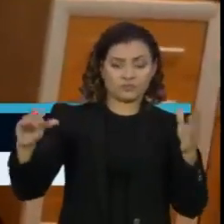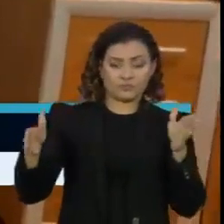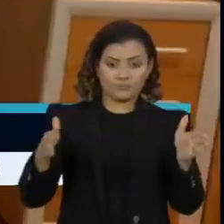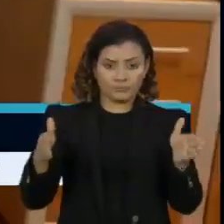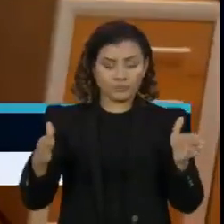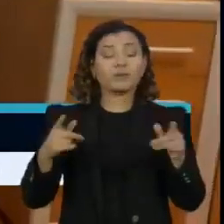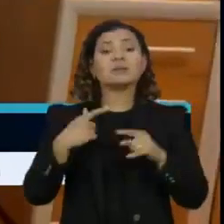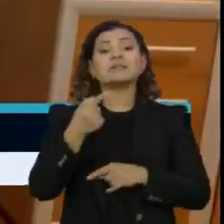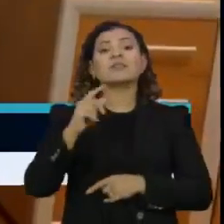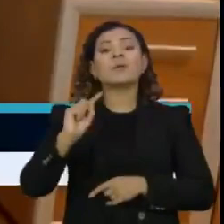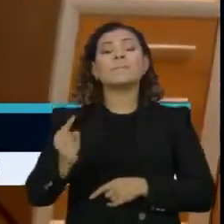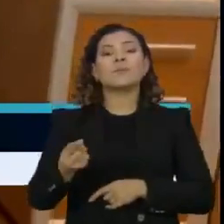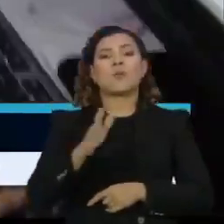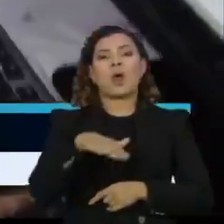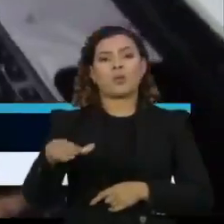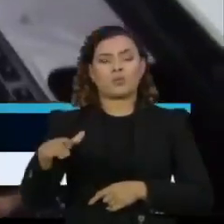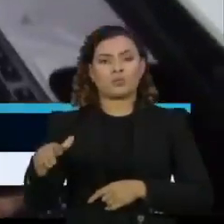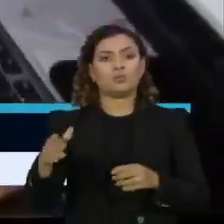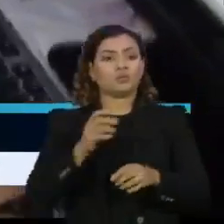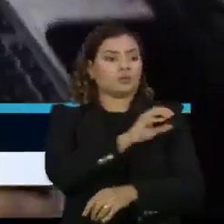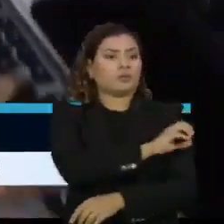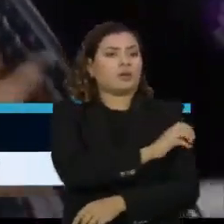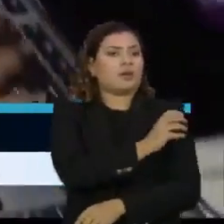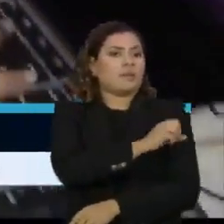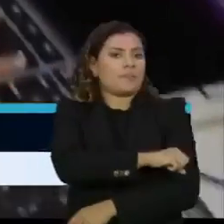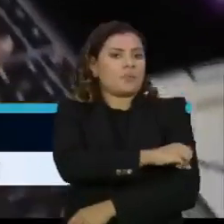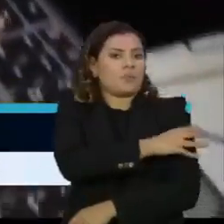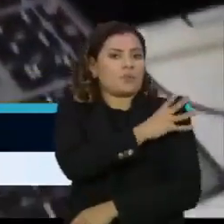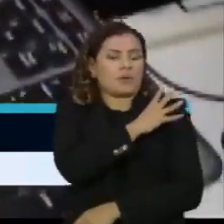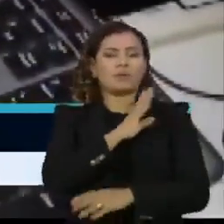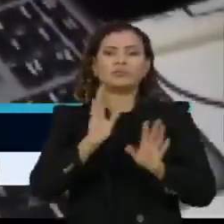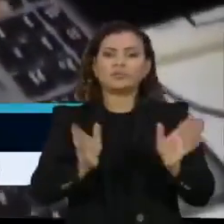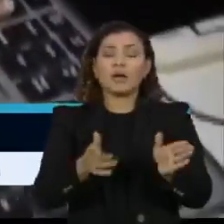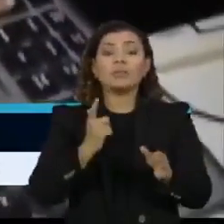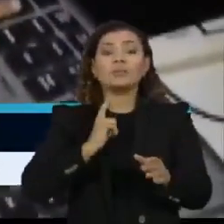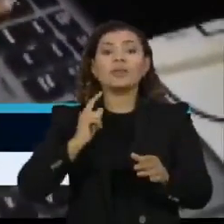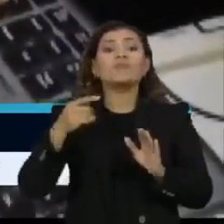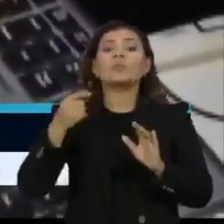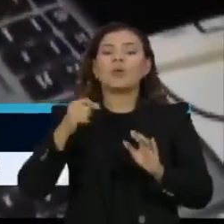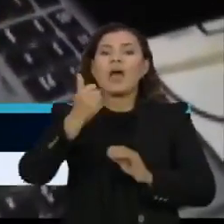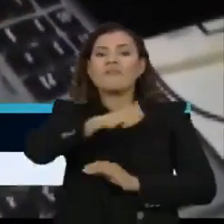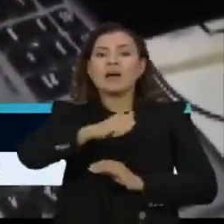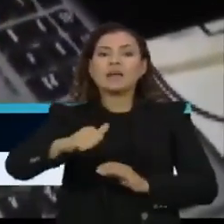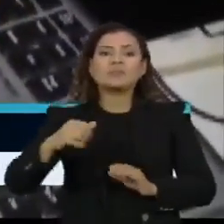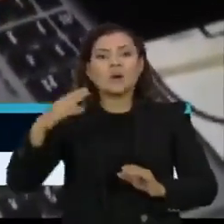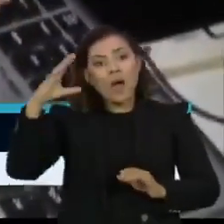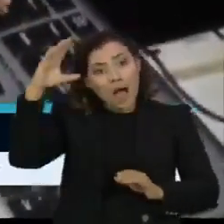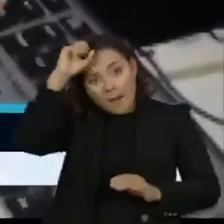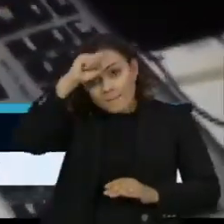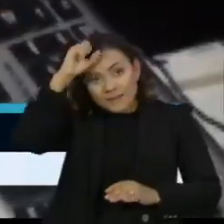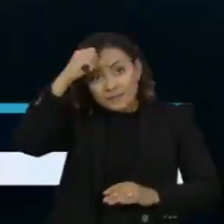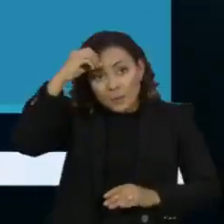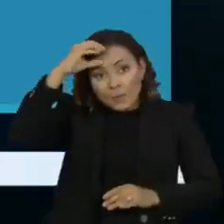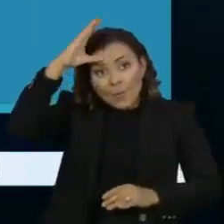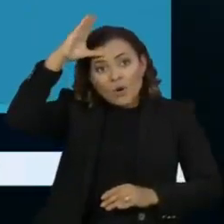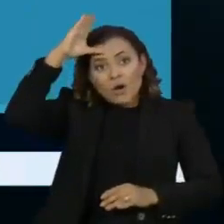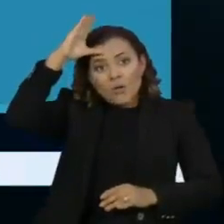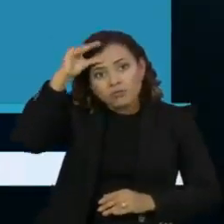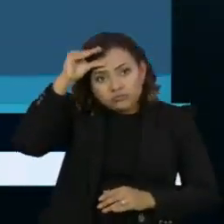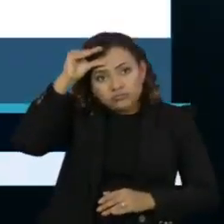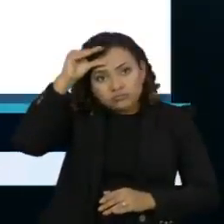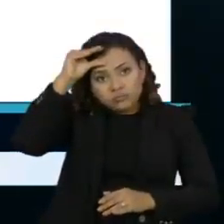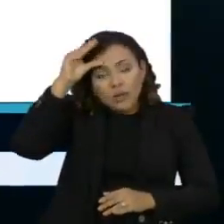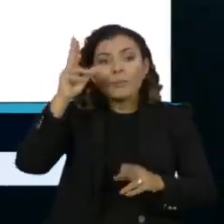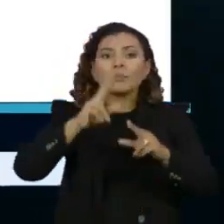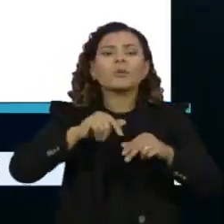alunos de cada ano escolar. Segundo a avaliação, houve queda geral na aprendizagem nos três anos. O